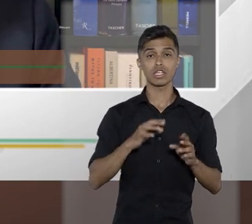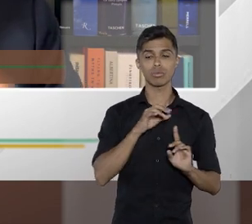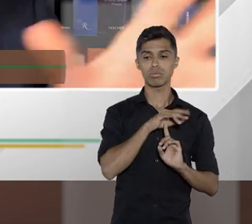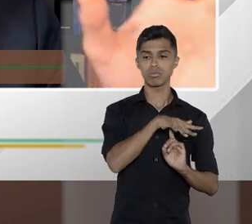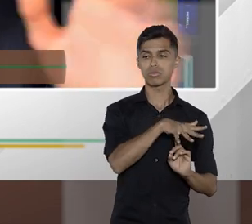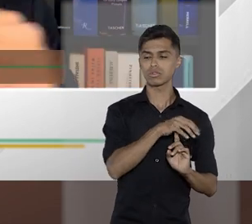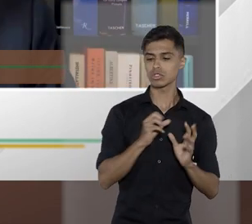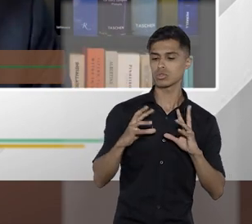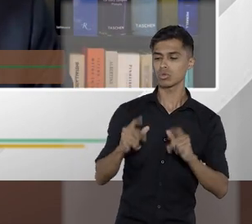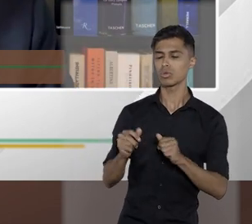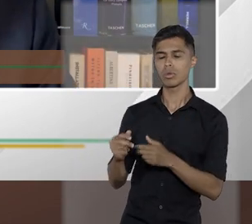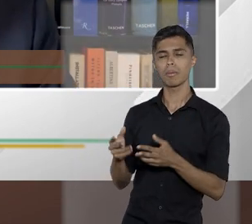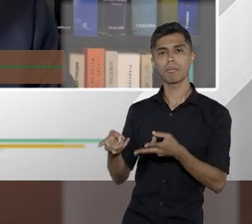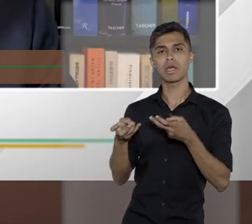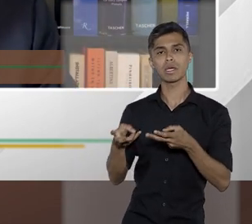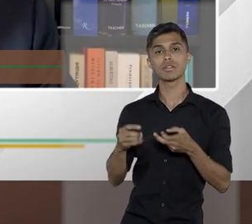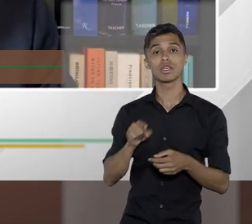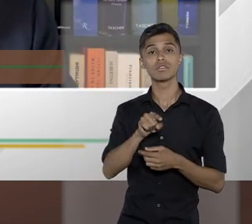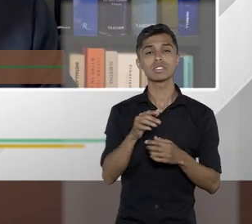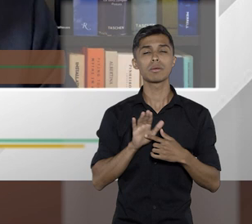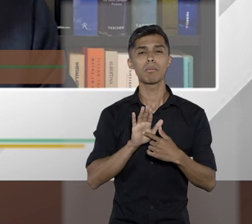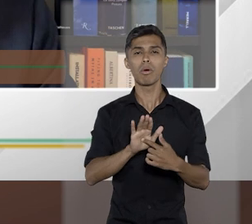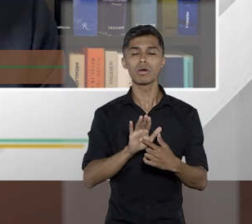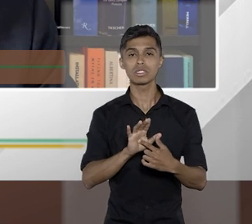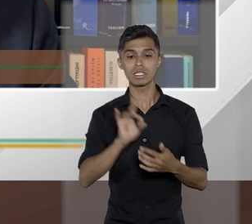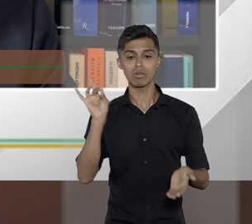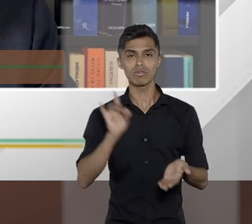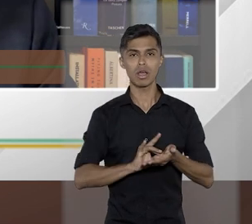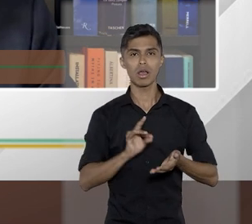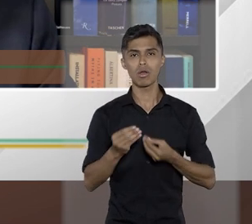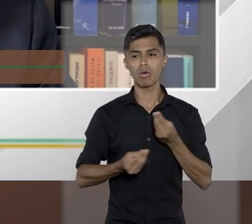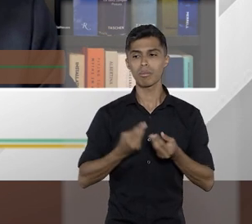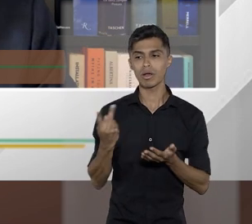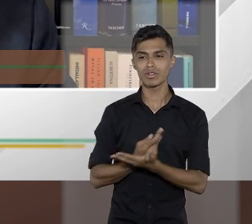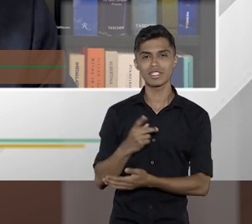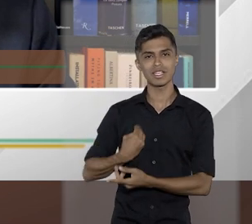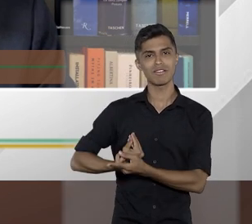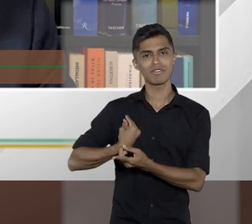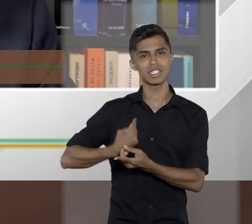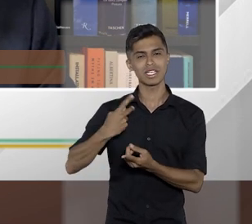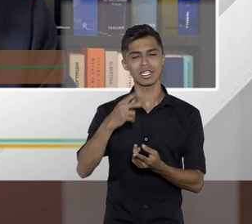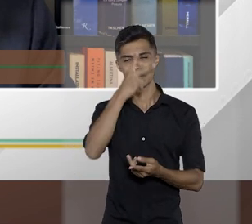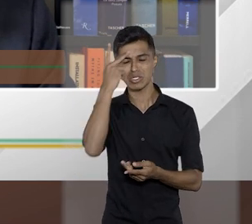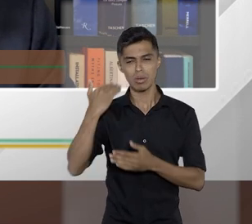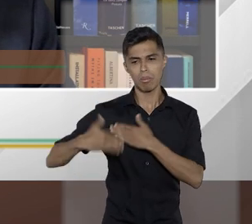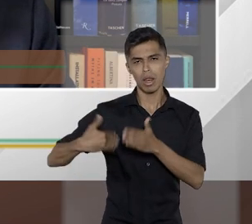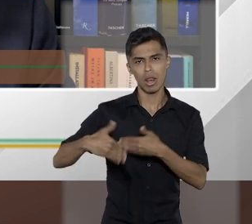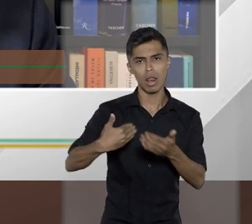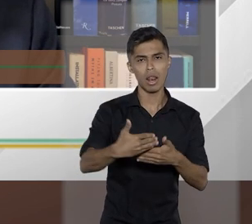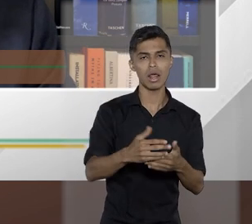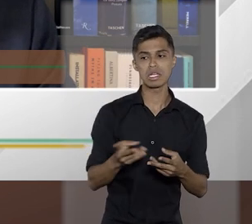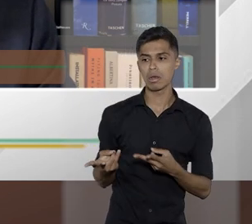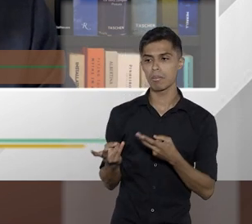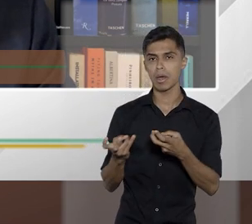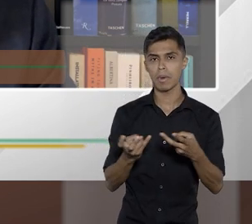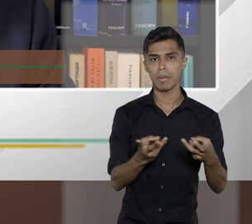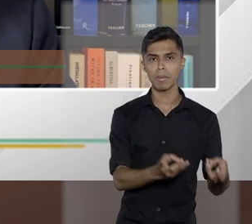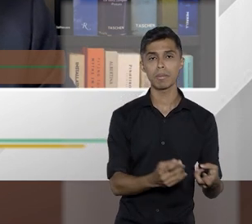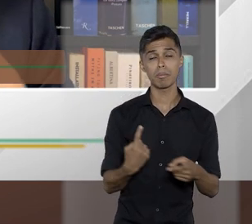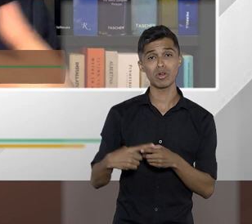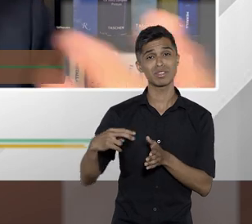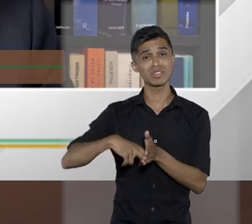consegue estabelecer concretamente o fluxo da vida das pessoas e sua capacidade de pagamento, sua capacidade